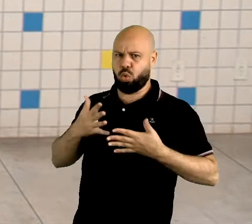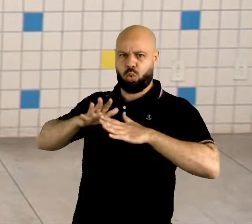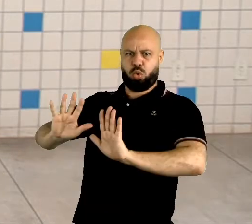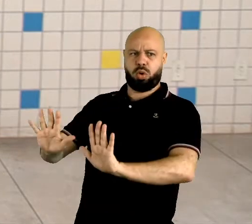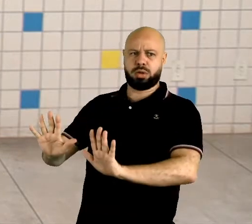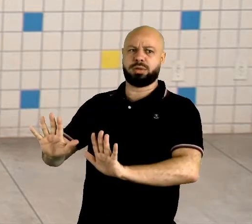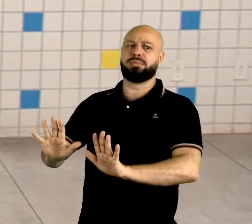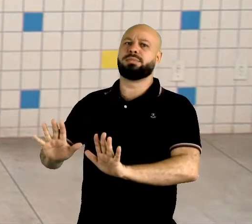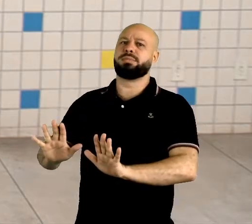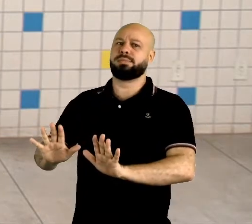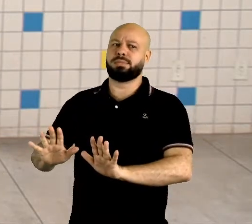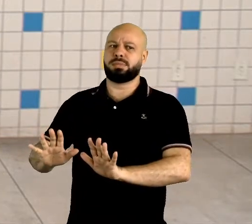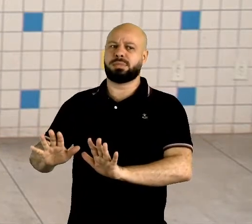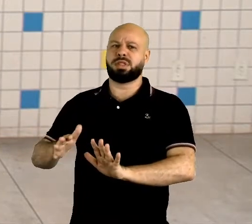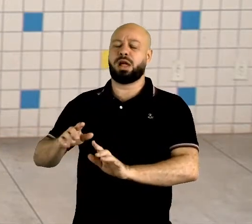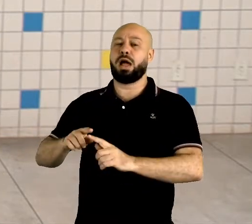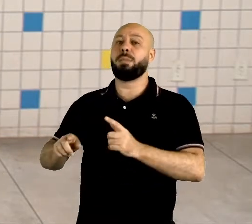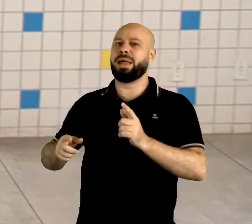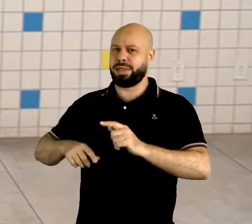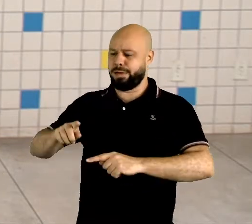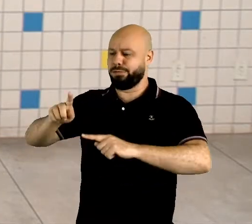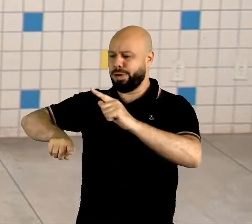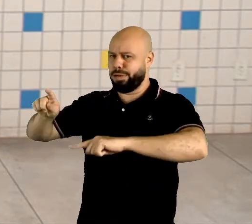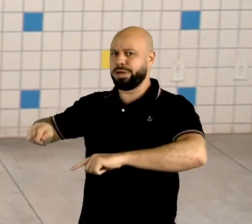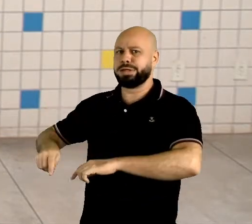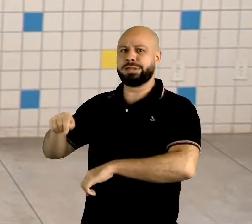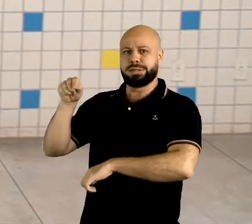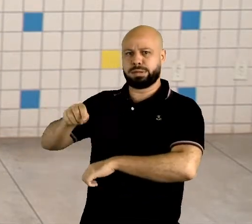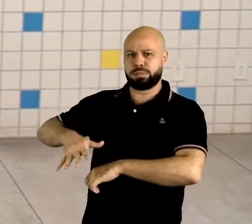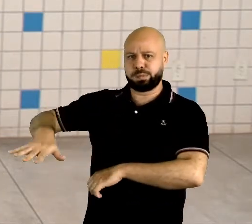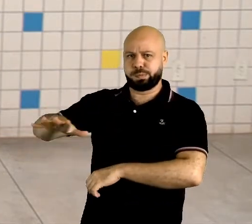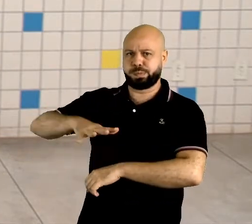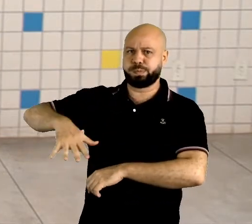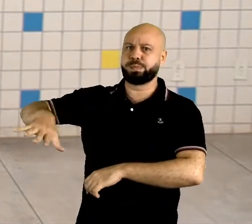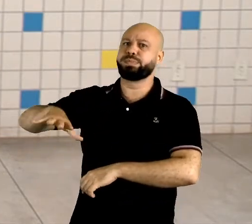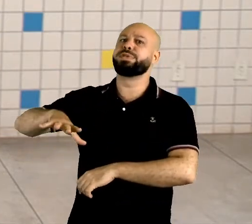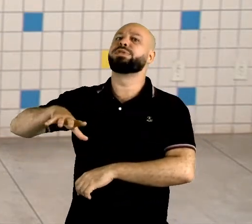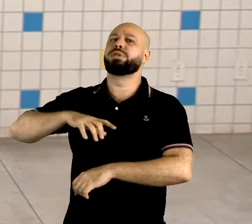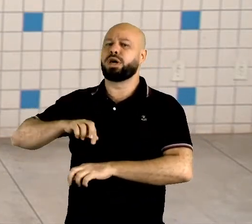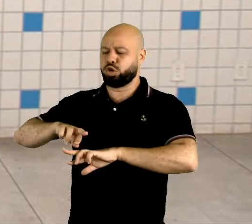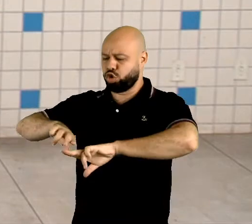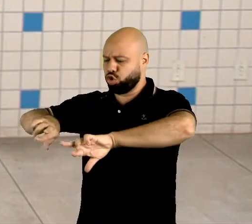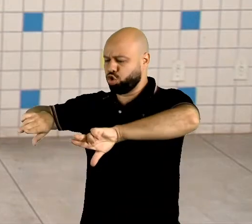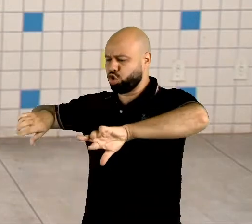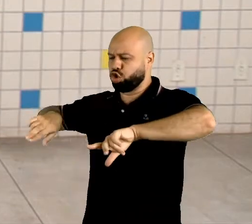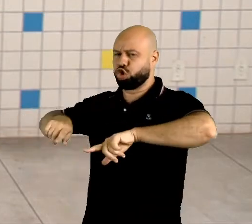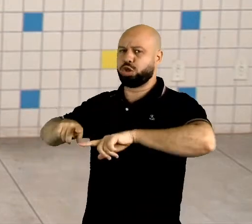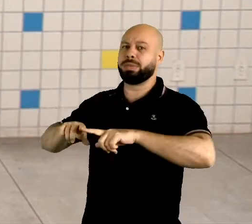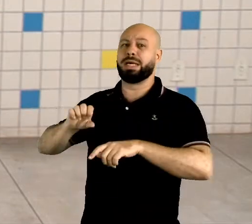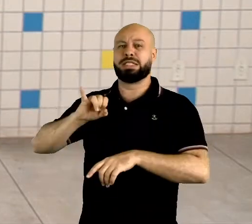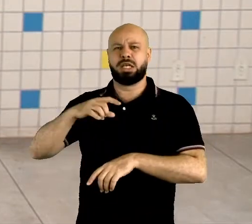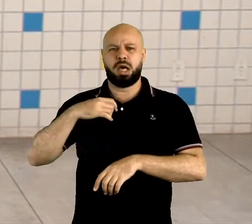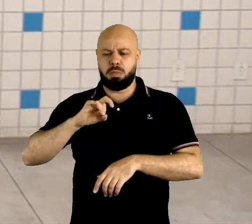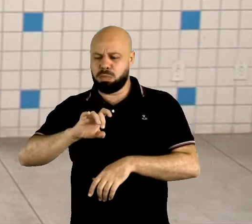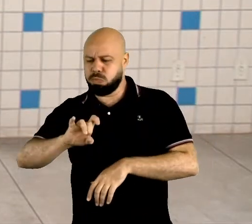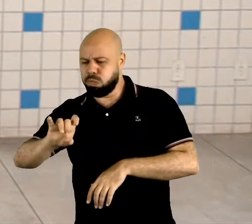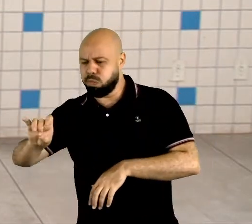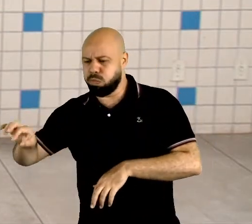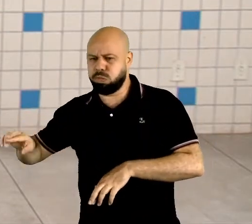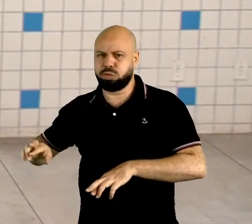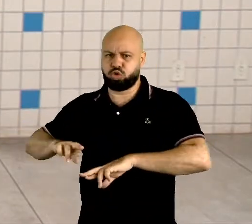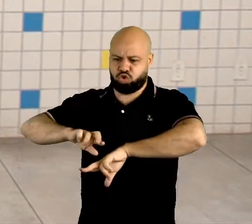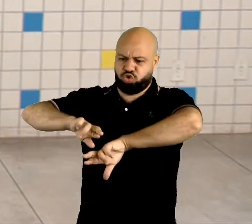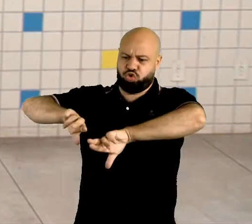Então, eles também têm as suas variantes, as suas diferenças. E se nós fôssemos falar sobre cada um deles, dos